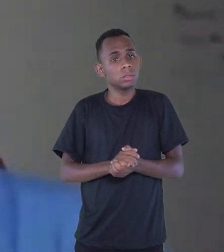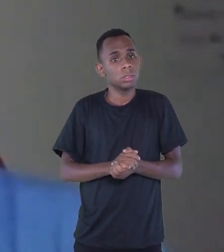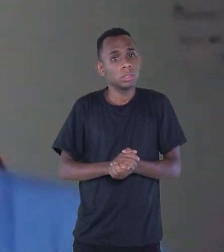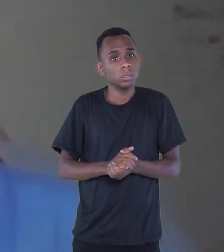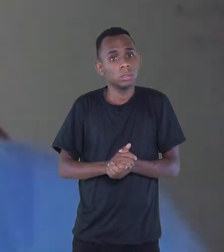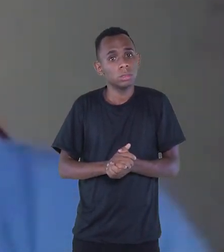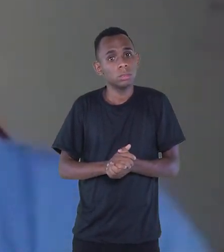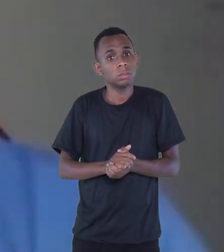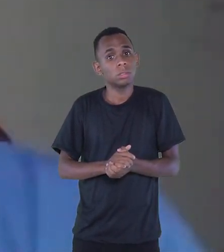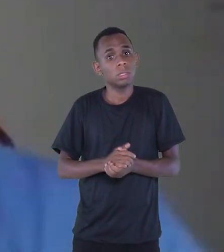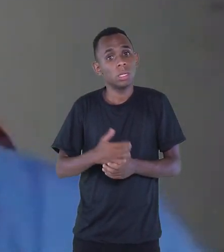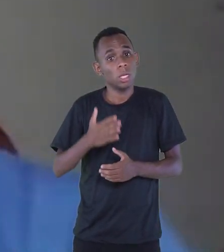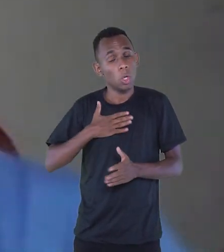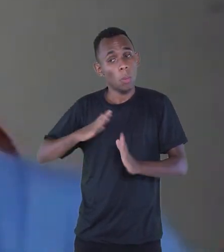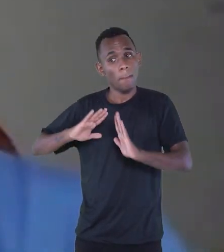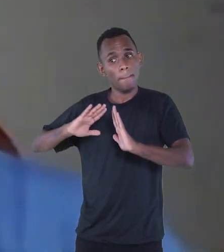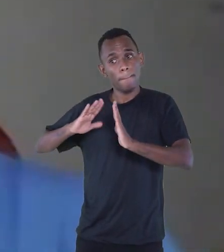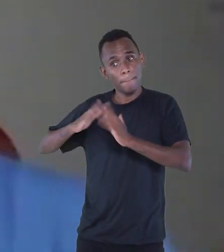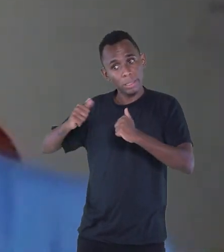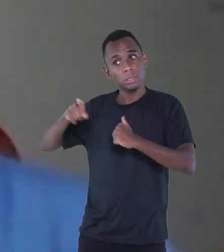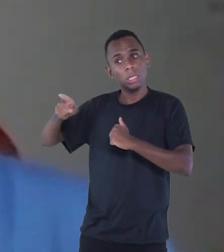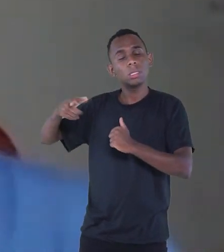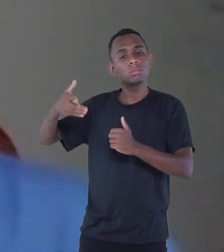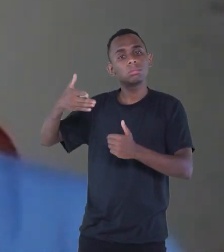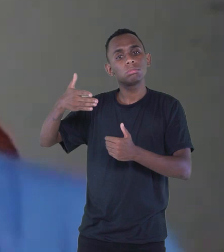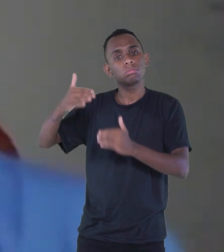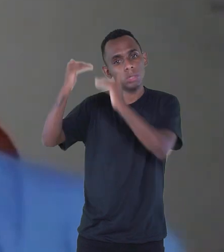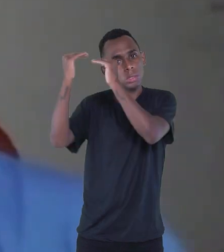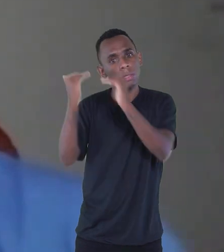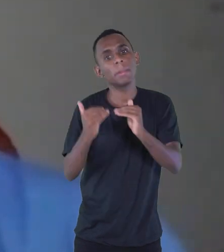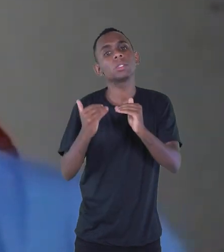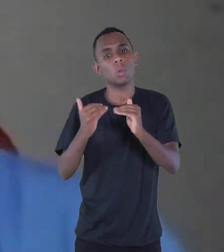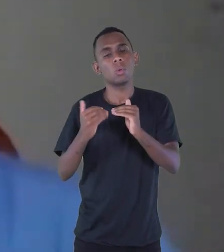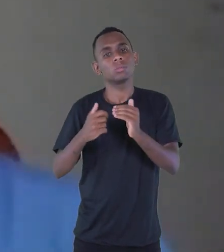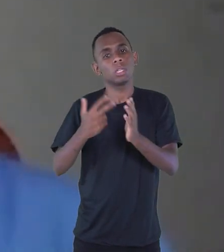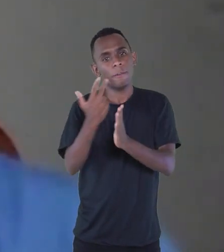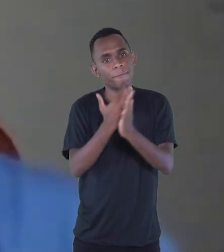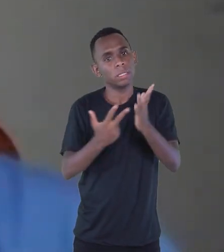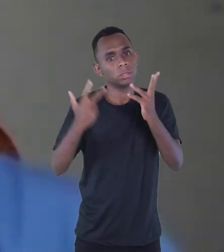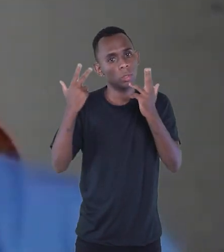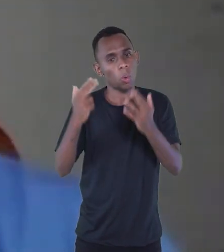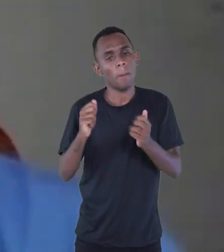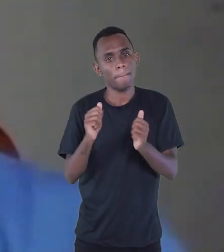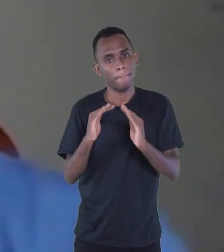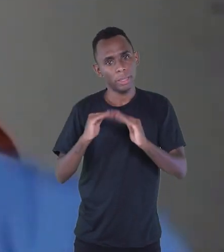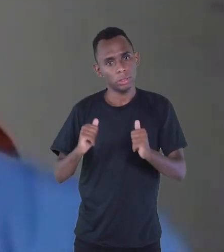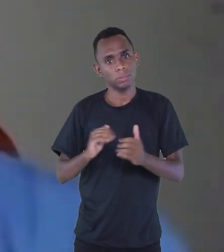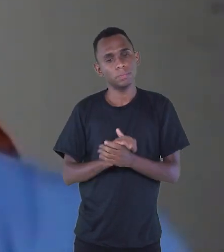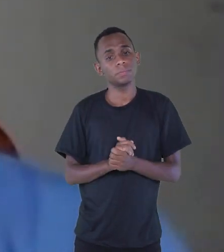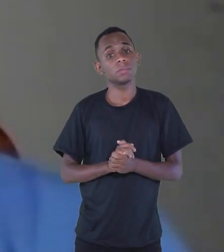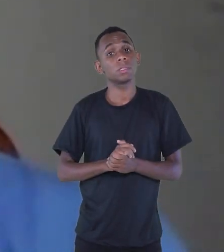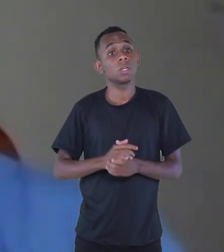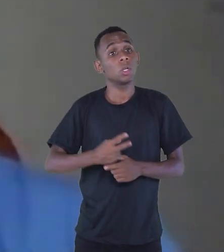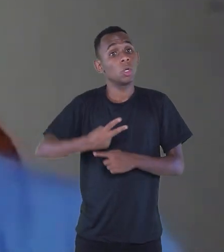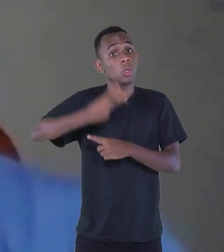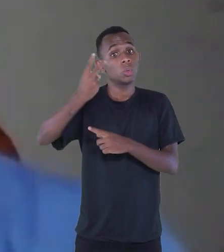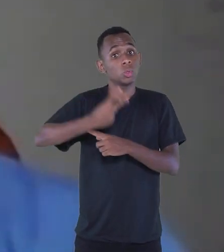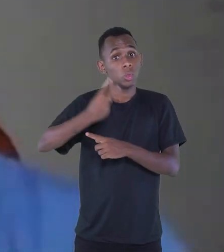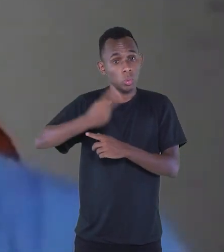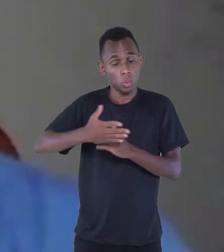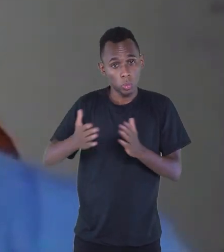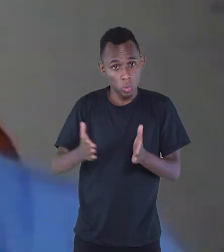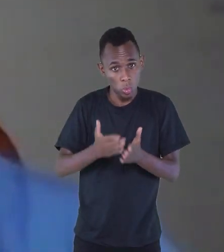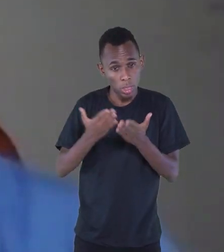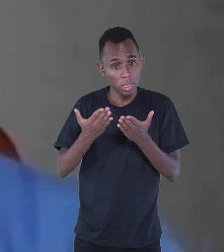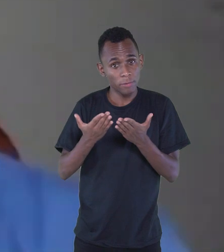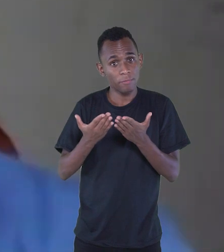do autor, do editor, na verdade, não foi do autor, foi o editor. E aí, no segundo livro, eu dei mais liberdade